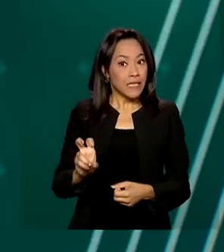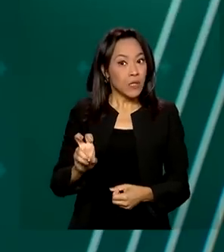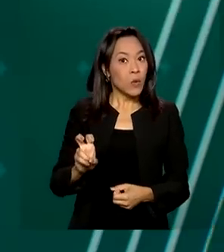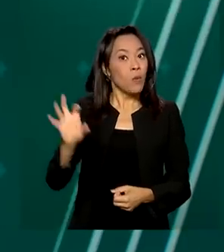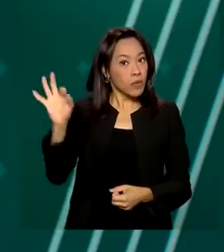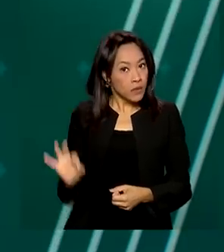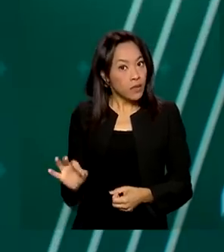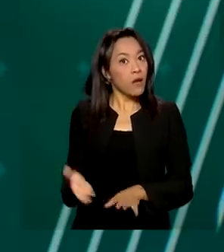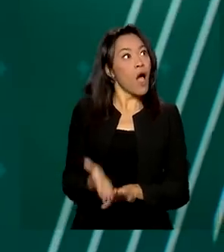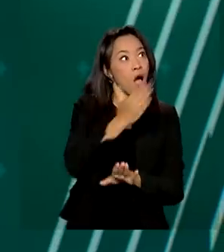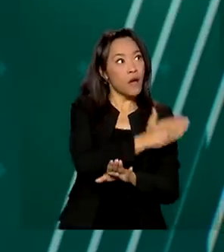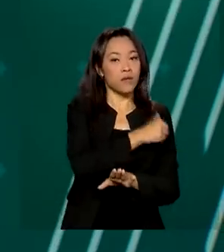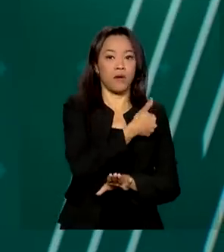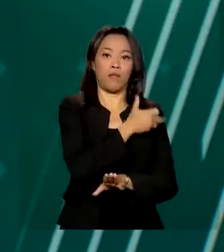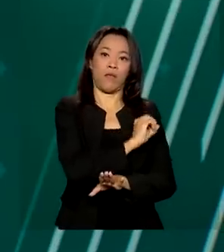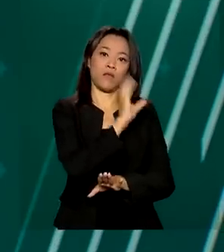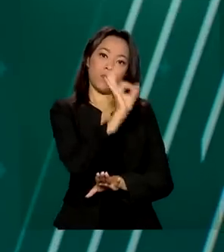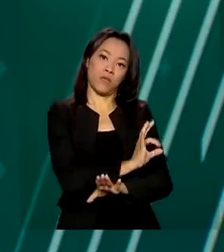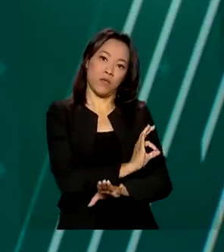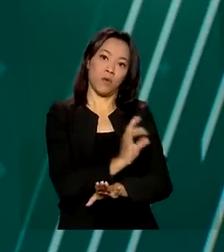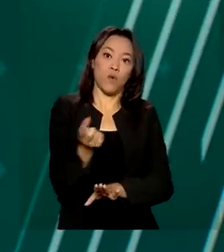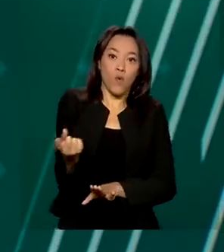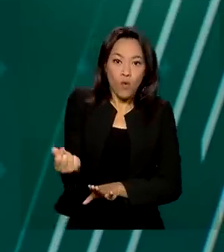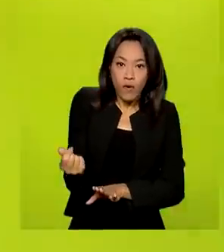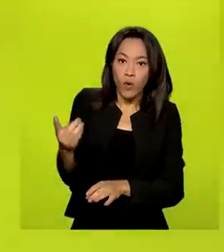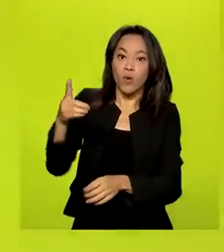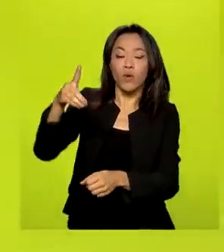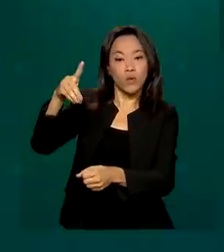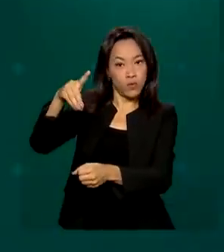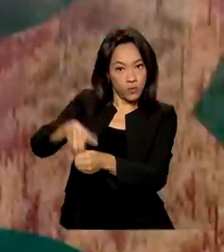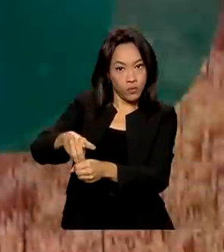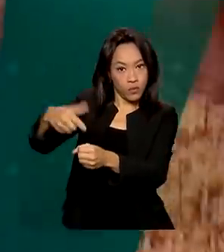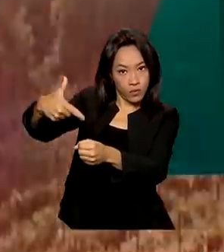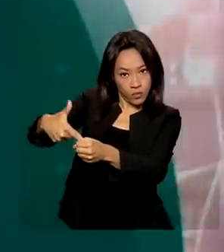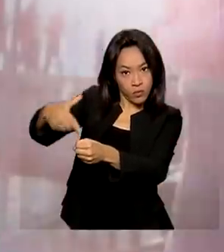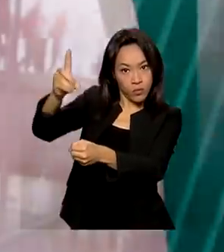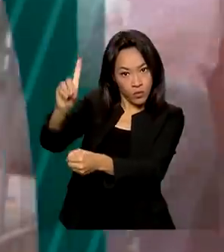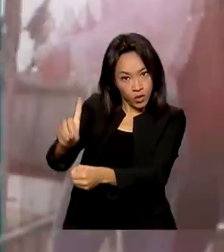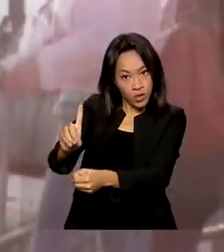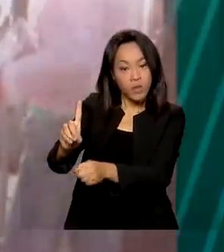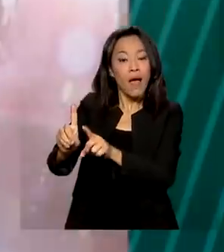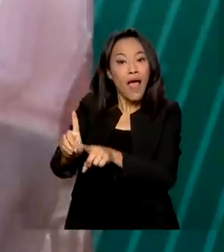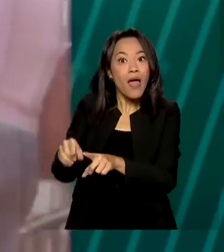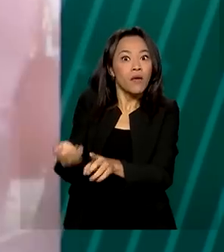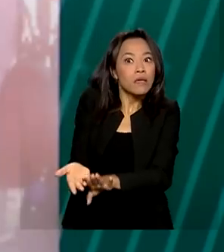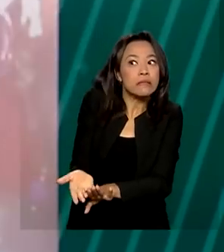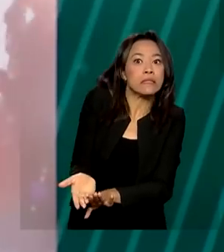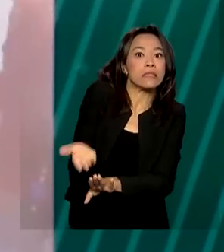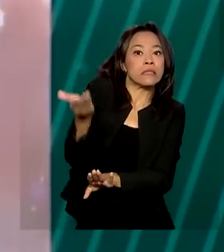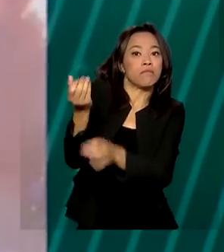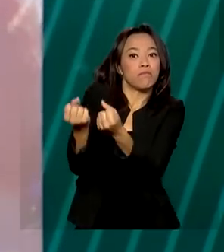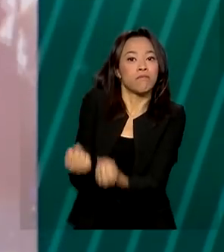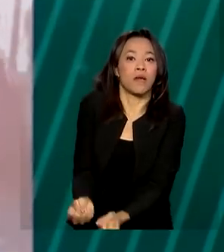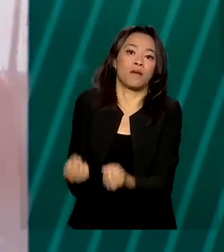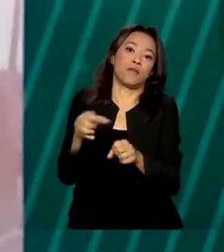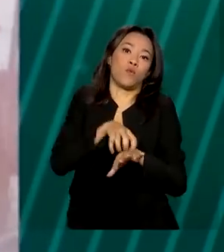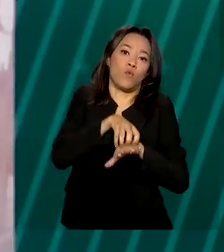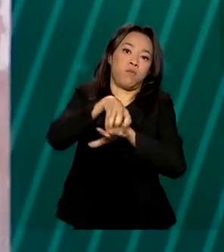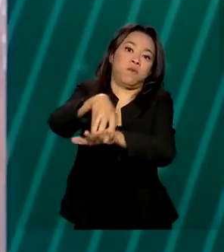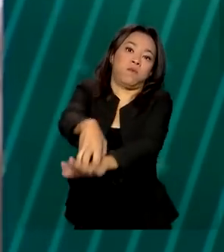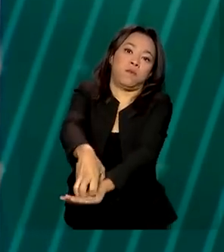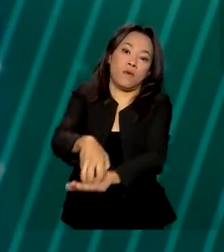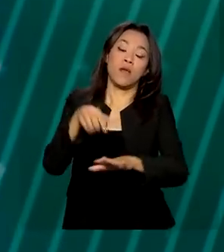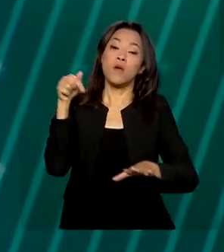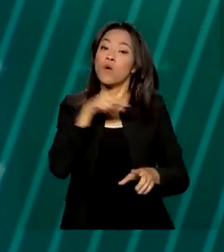% como era antes. O preço do diesel é o fator de maior impacto no custo total do frete. A medida, segundo o governo federal, é